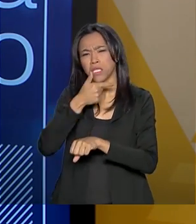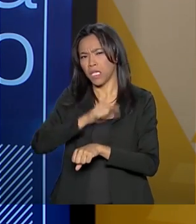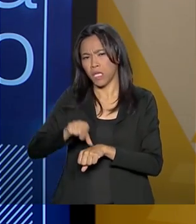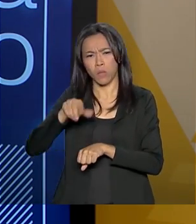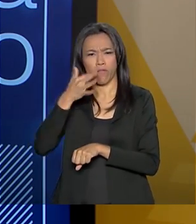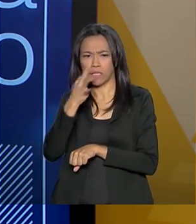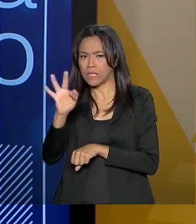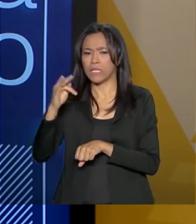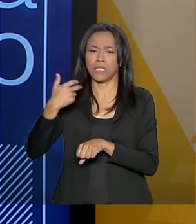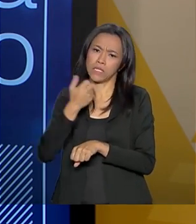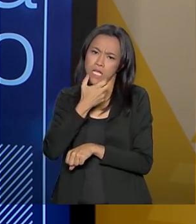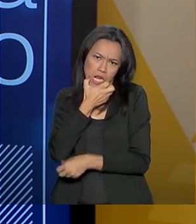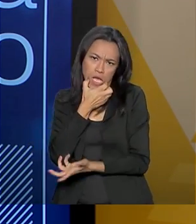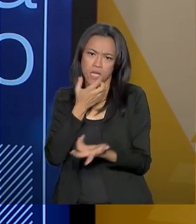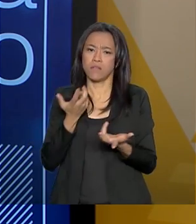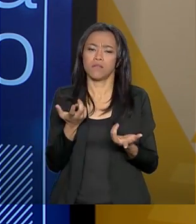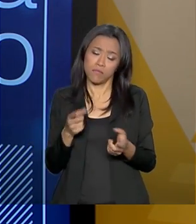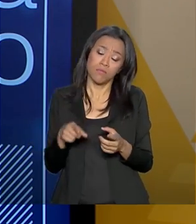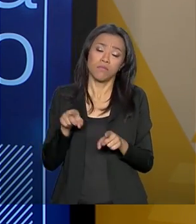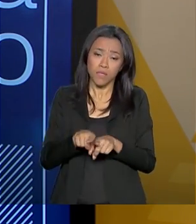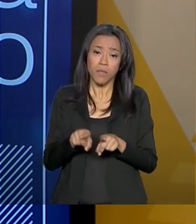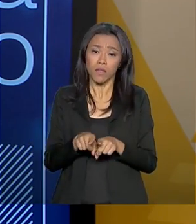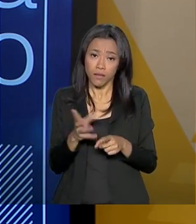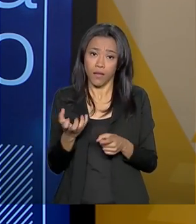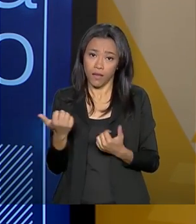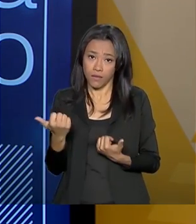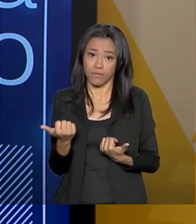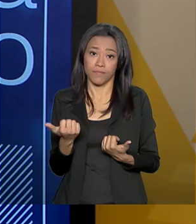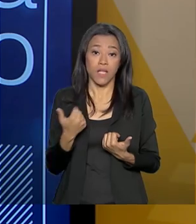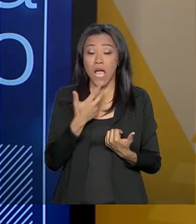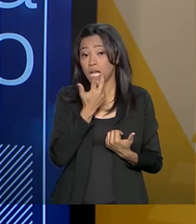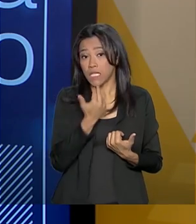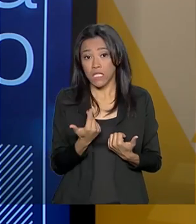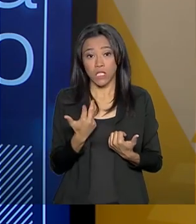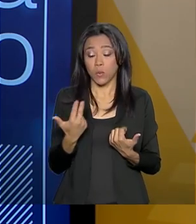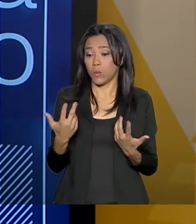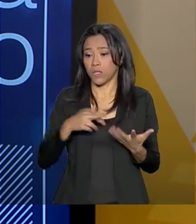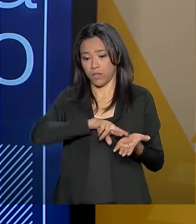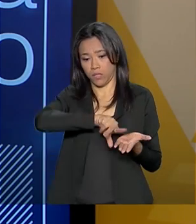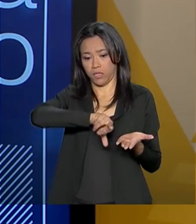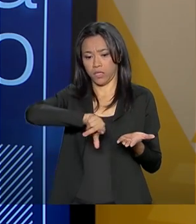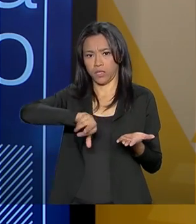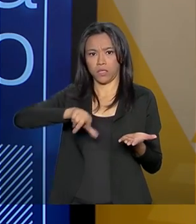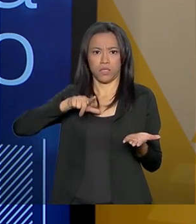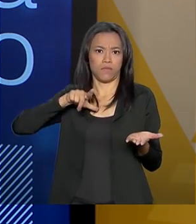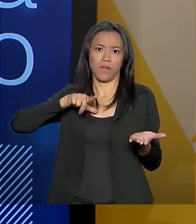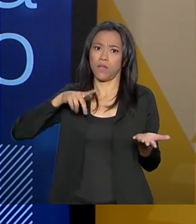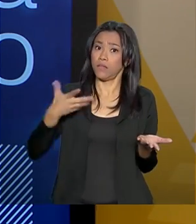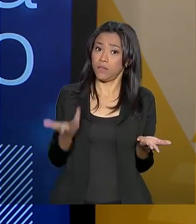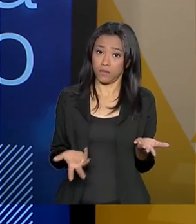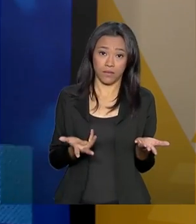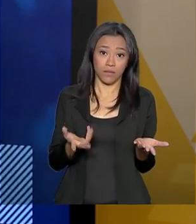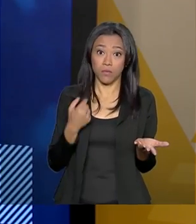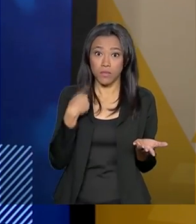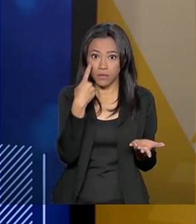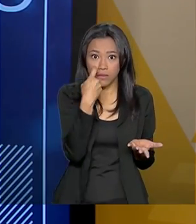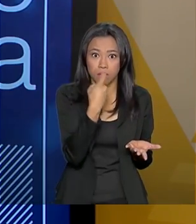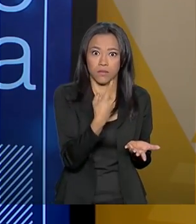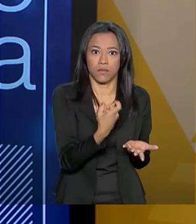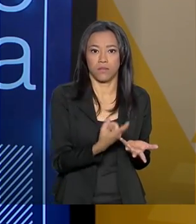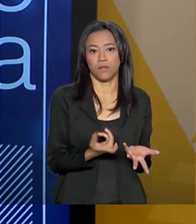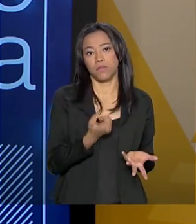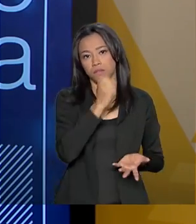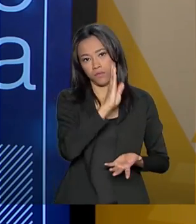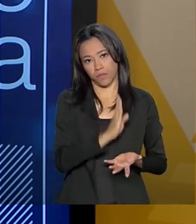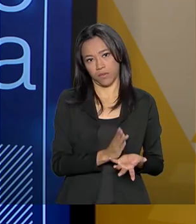não há, inclusive, as línguas locais, que existem centenas, estão muito interessados. E